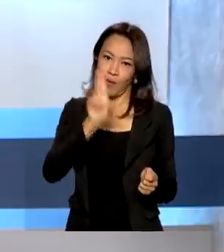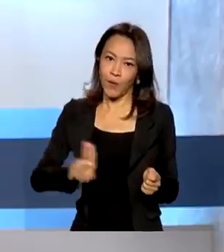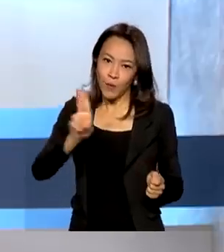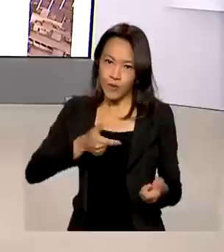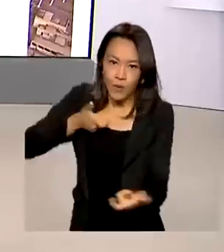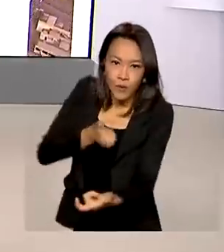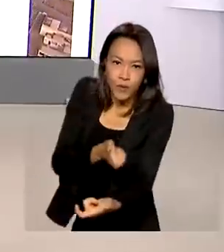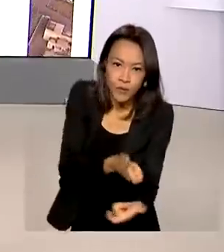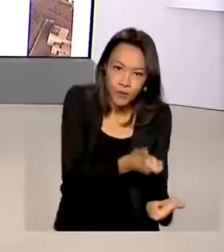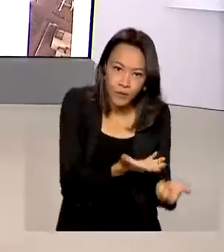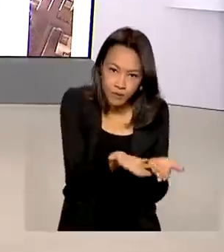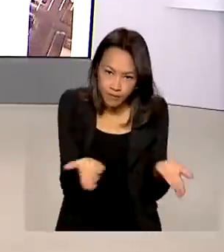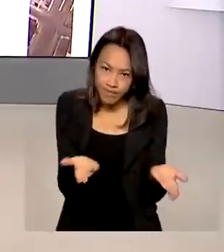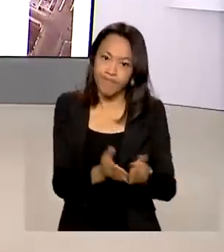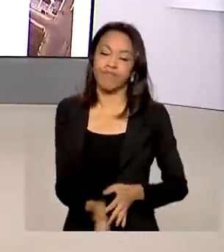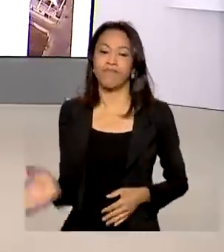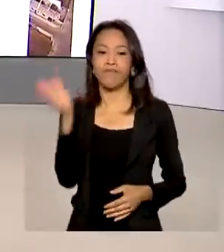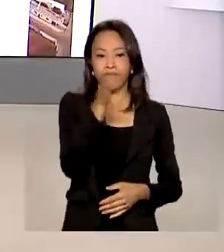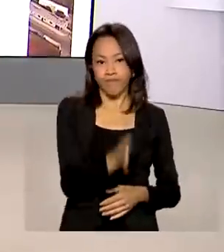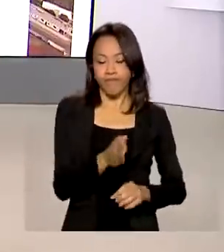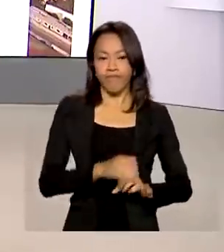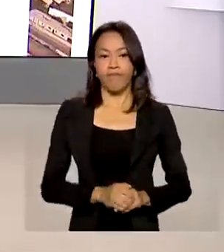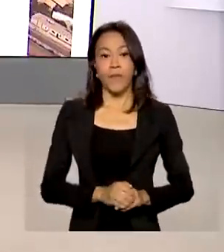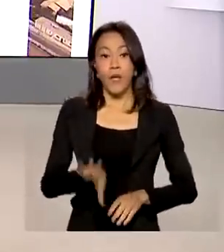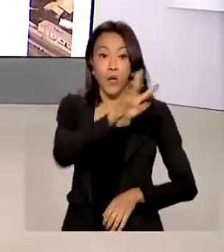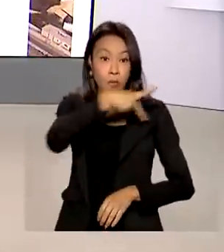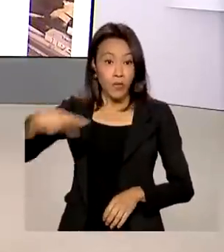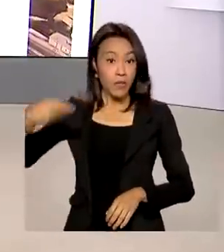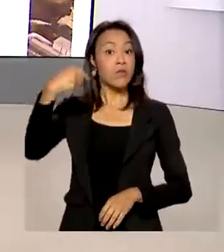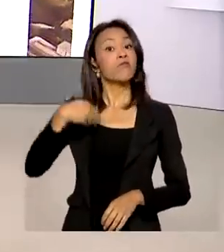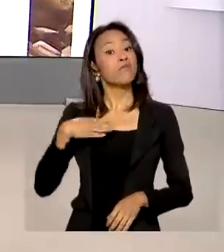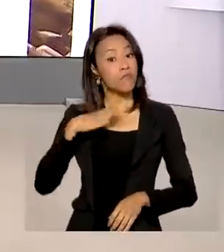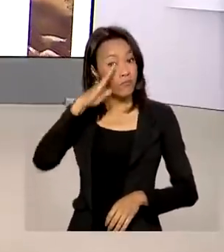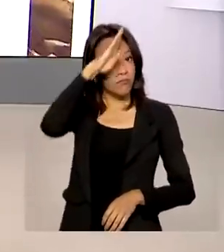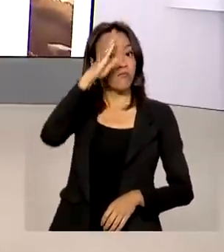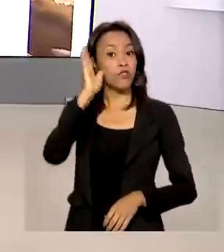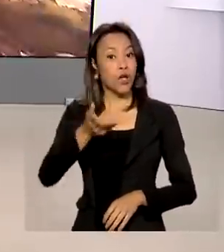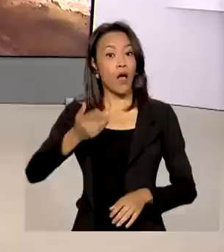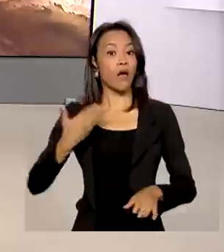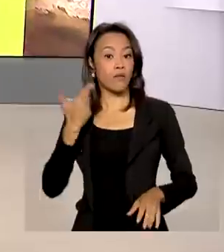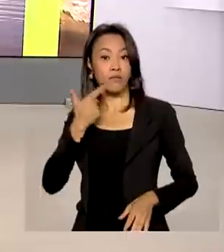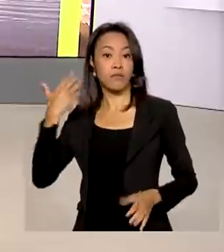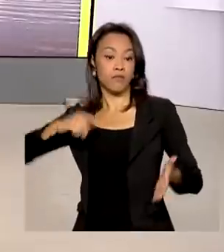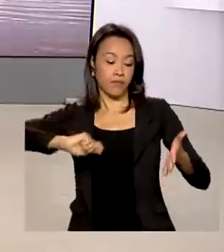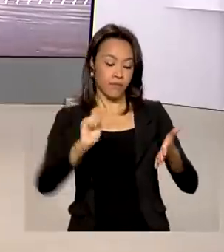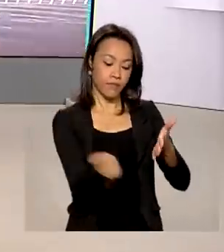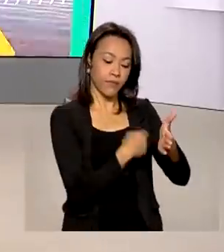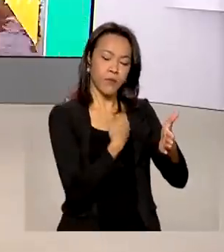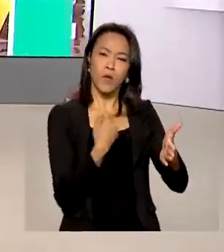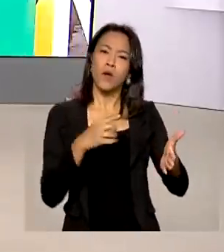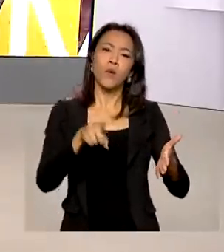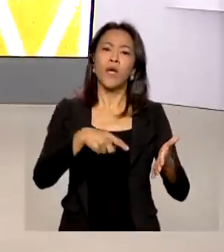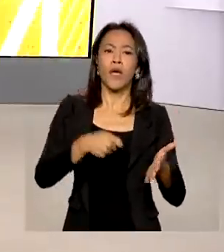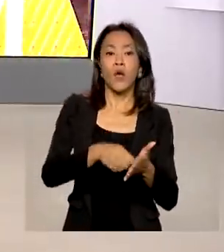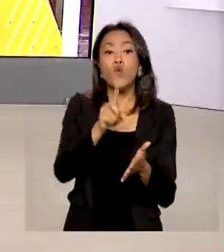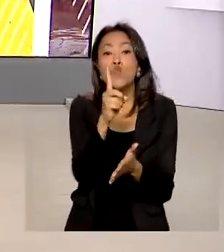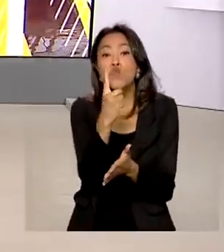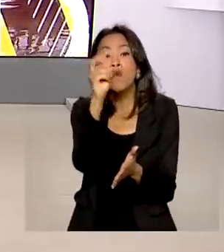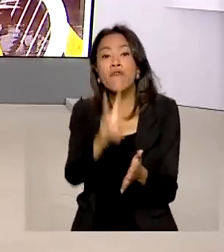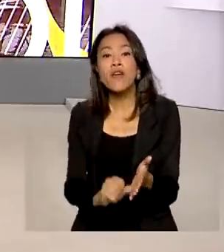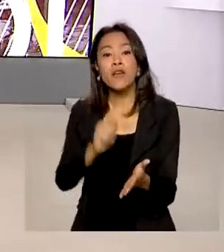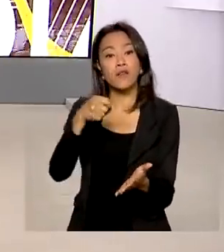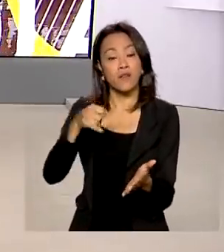O presidente Jair Bolsonaro sancionou a lei que prevê a cobrança em uma só vez do ICMS